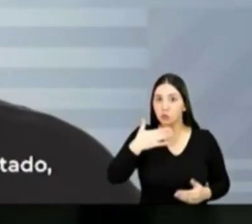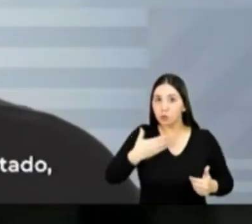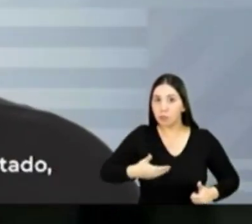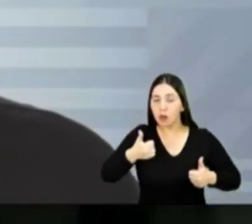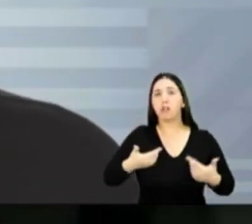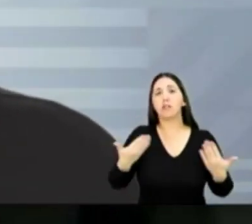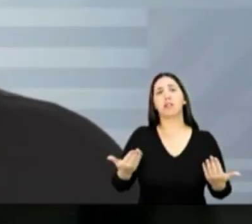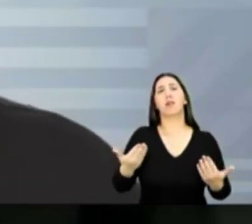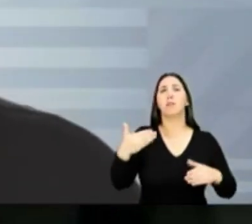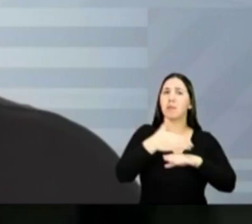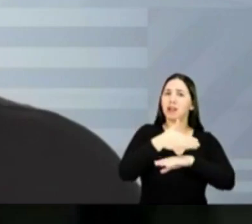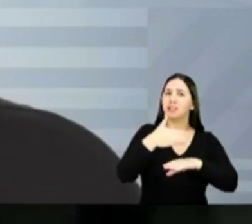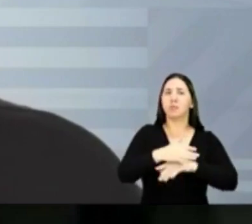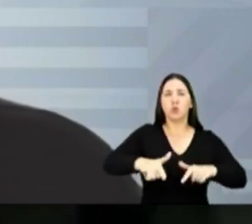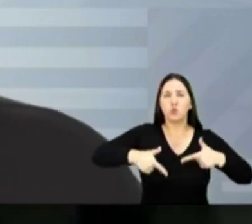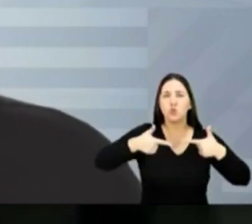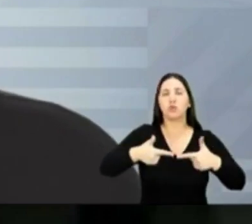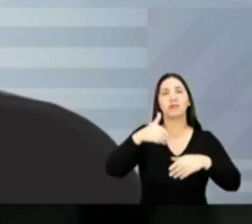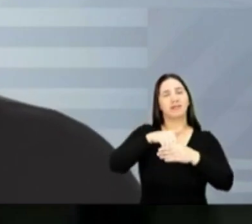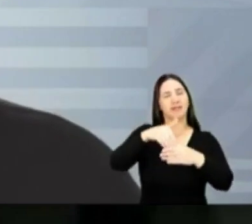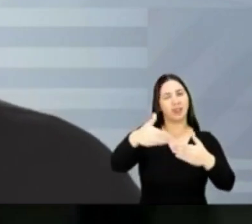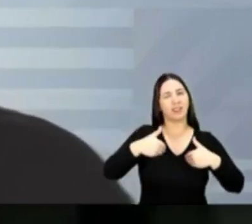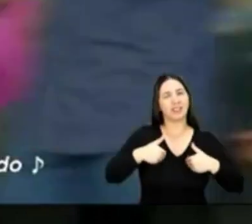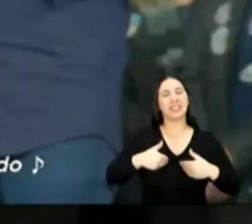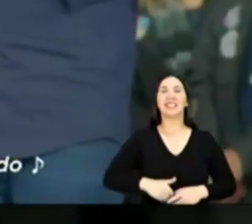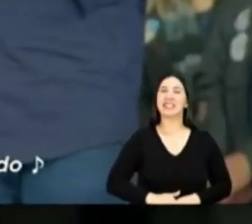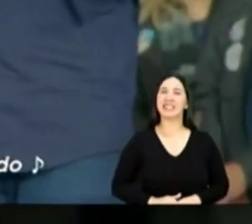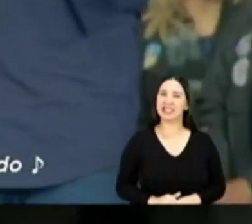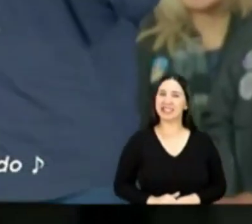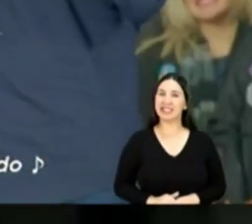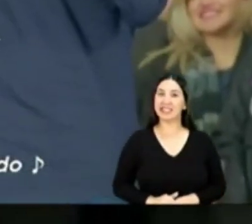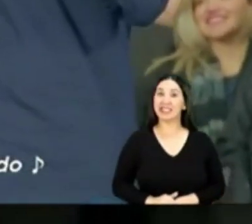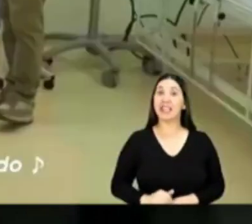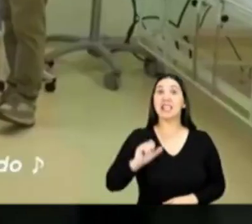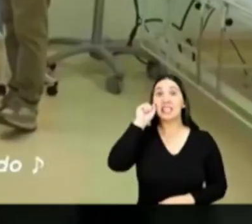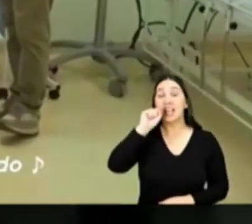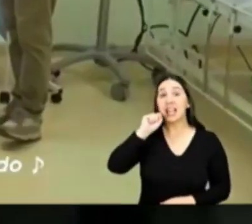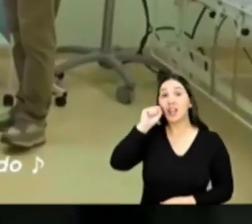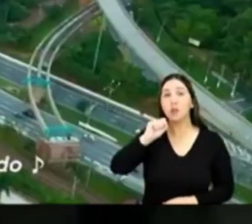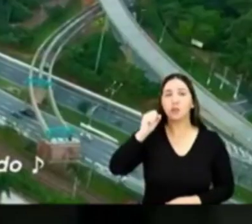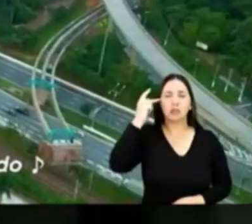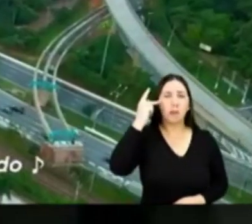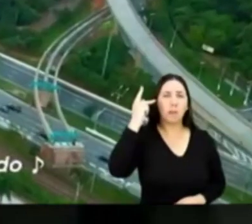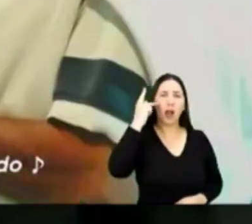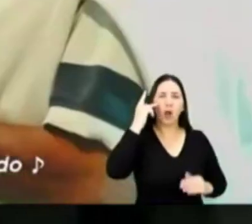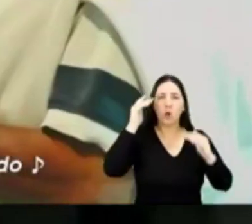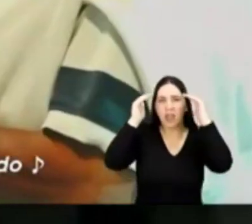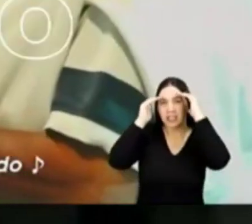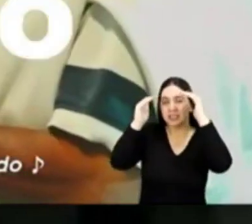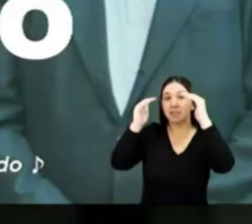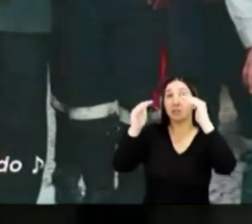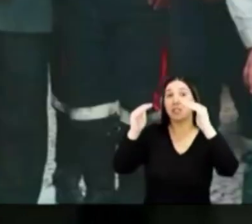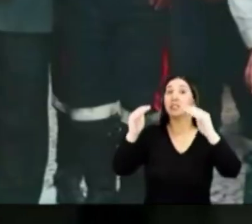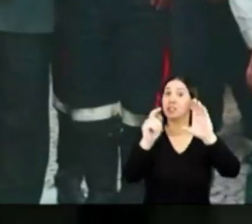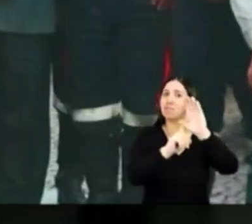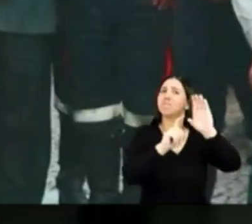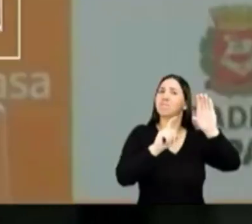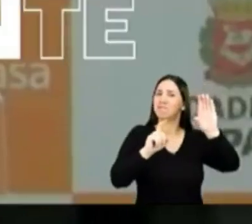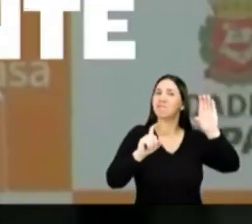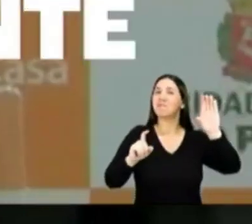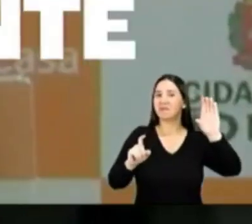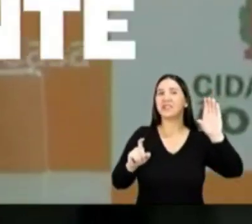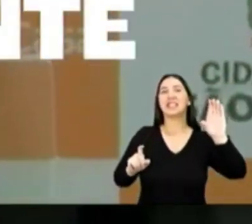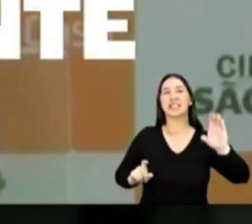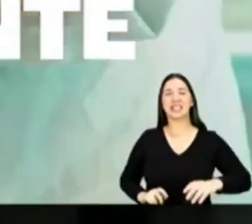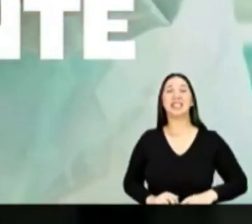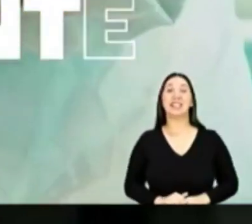o nosso Estado, participe dessa luta com o seu voto. O Senado lutar pelos interesses Paulo tem que ser respeitado, tem